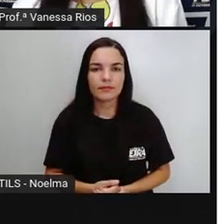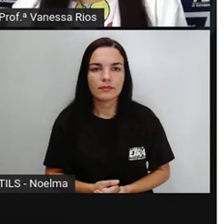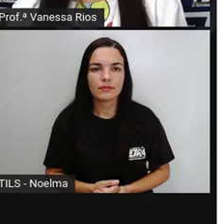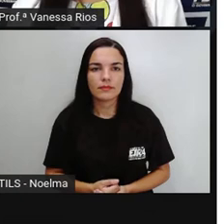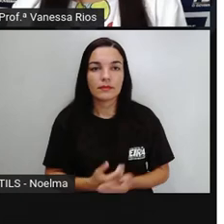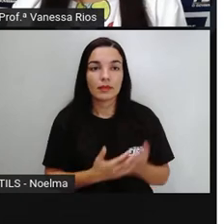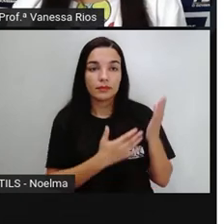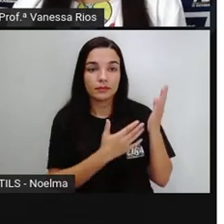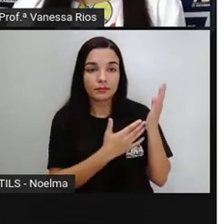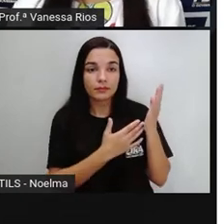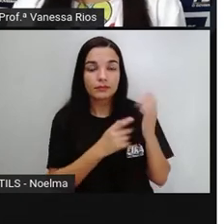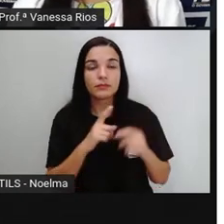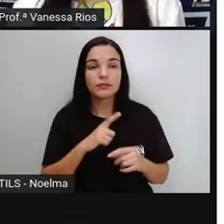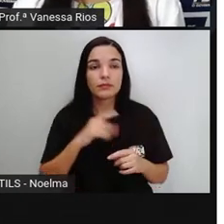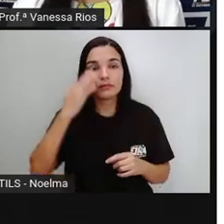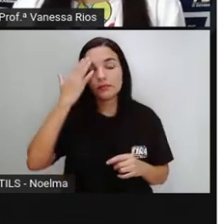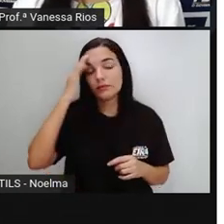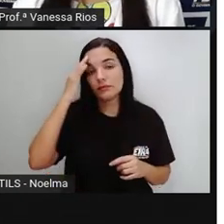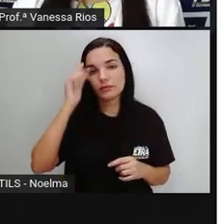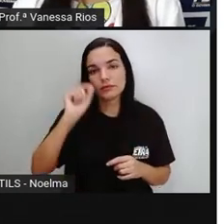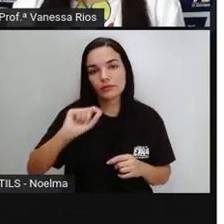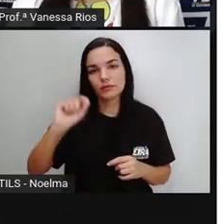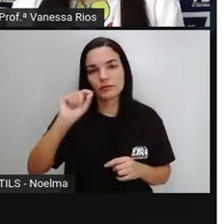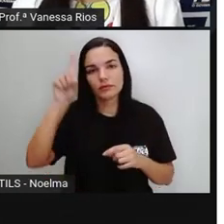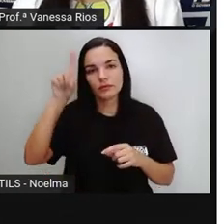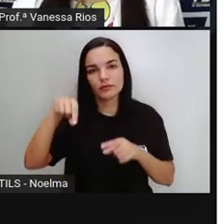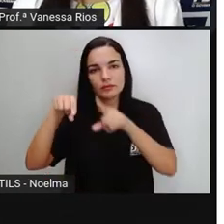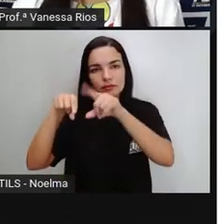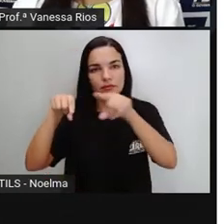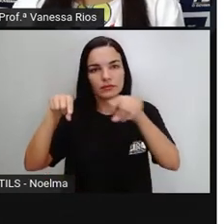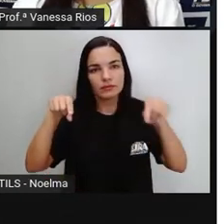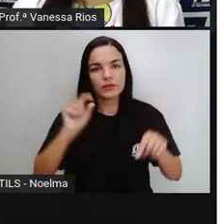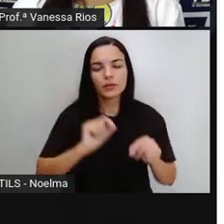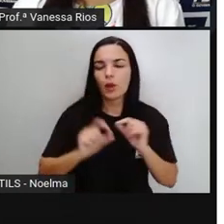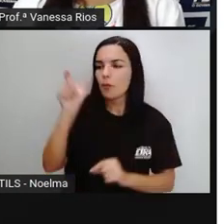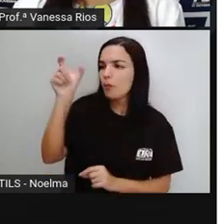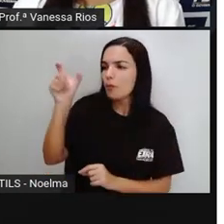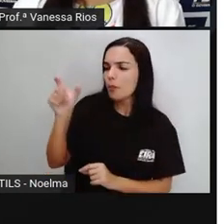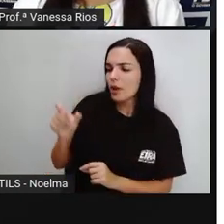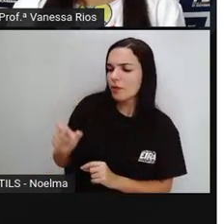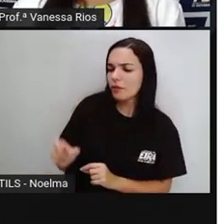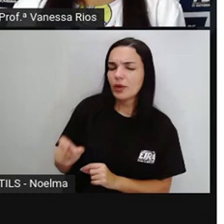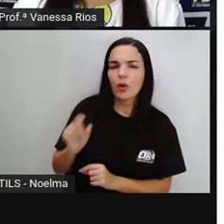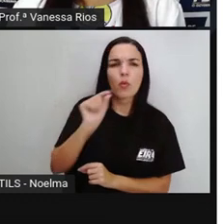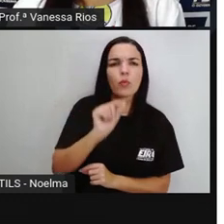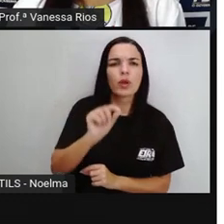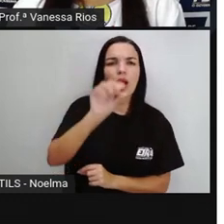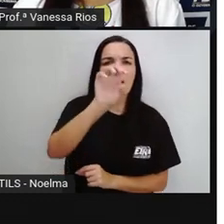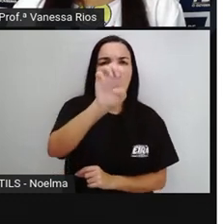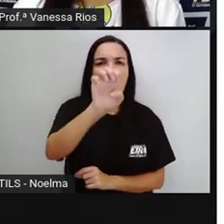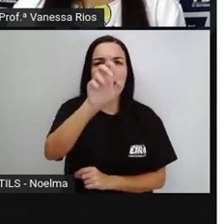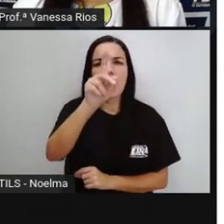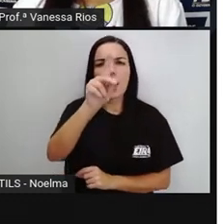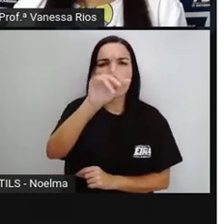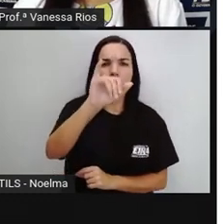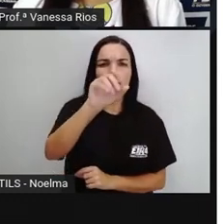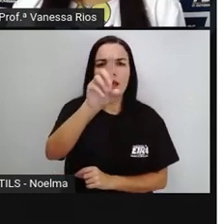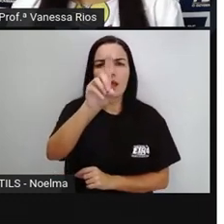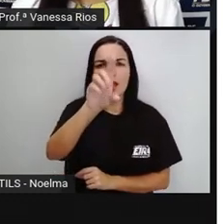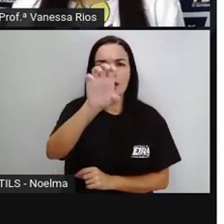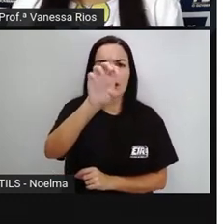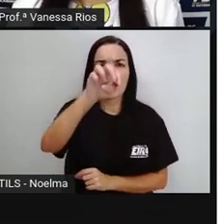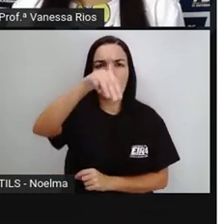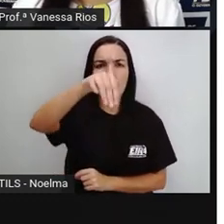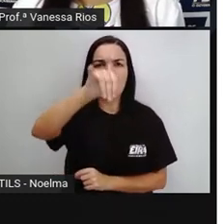entendendo aí o gráfico, a Pro trouxe esse que fala sobre o perfil epidemiológico. E vai